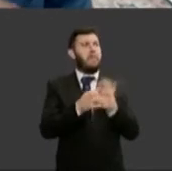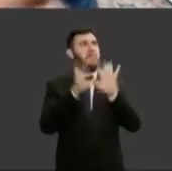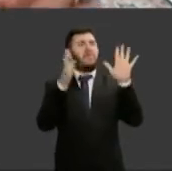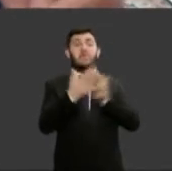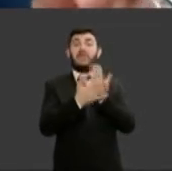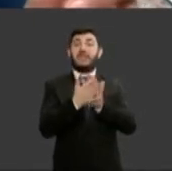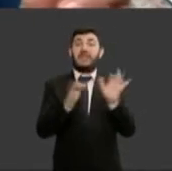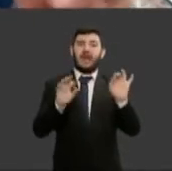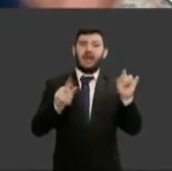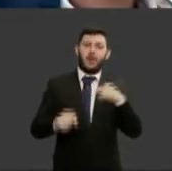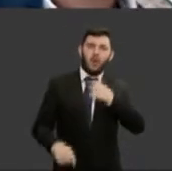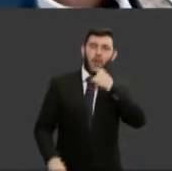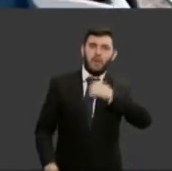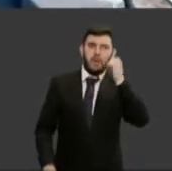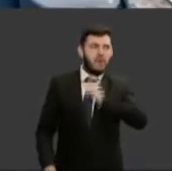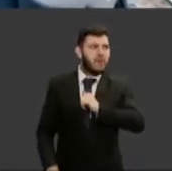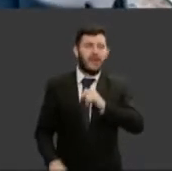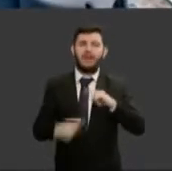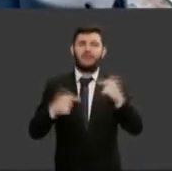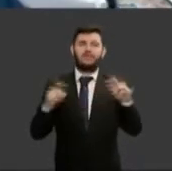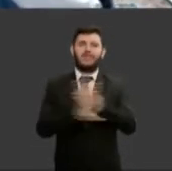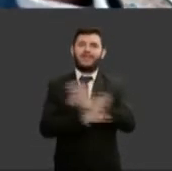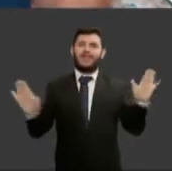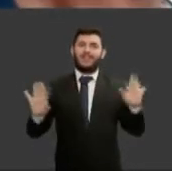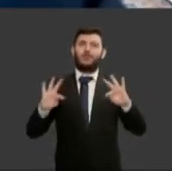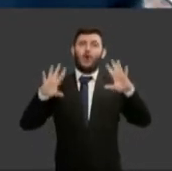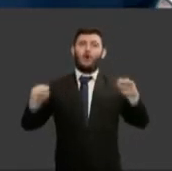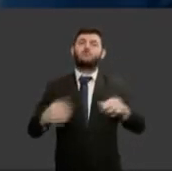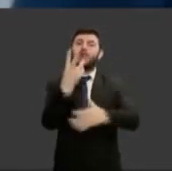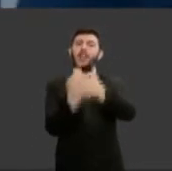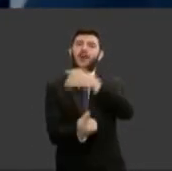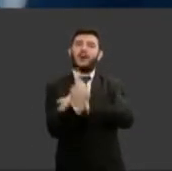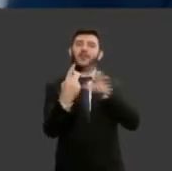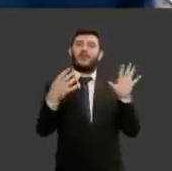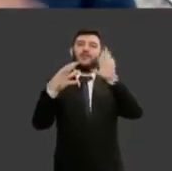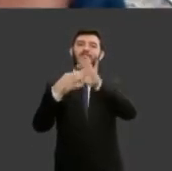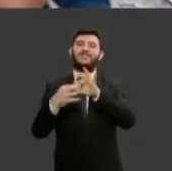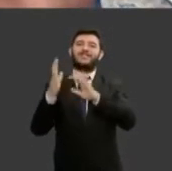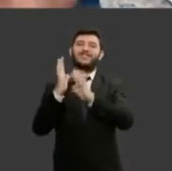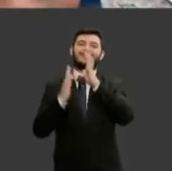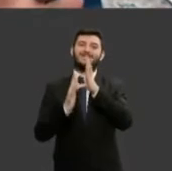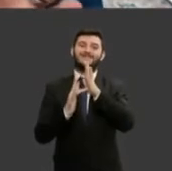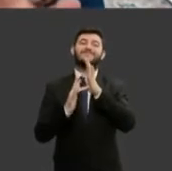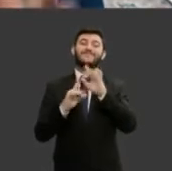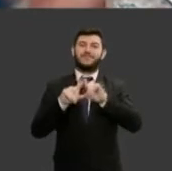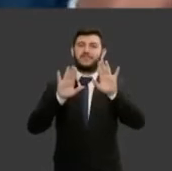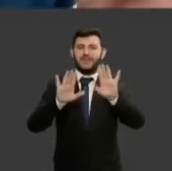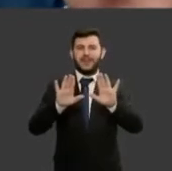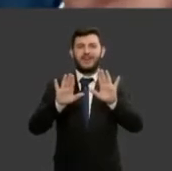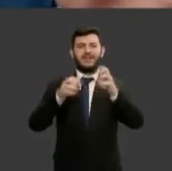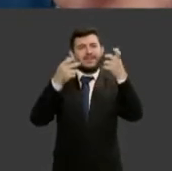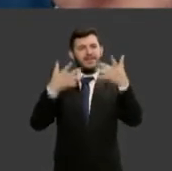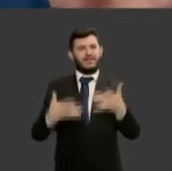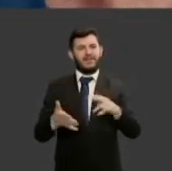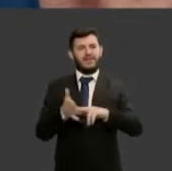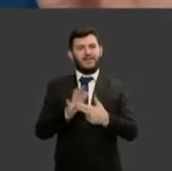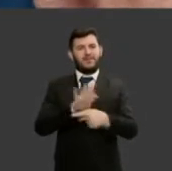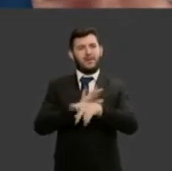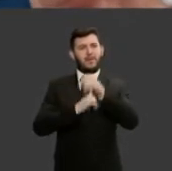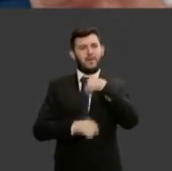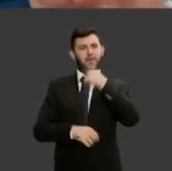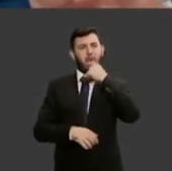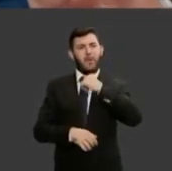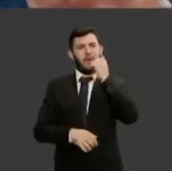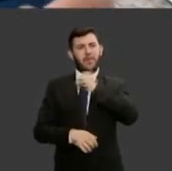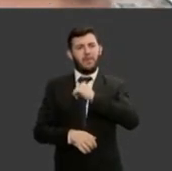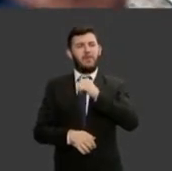pois todos são um em Cristo Jesus. Quando diz isso, significa que homens e mulheres são iguais, desde